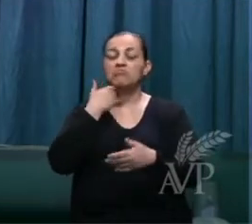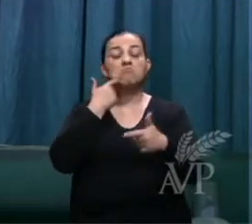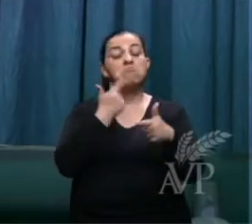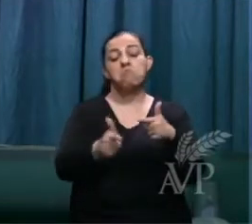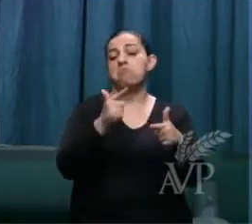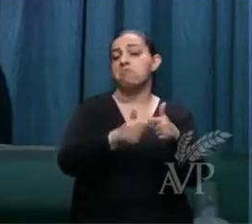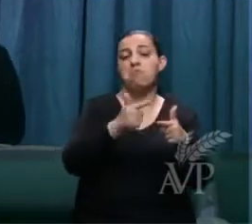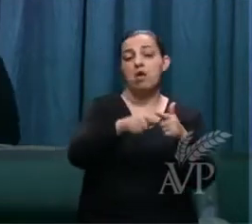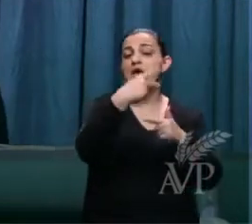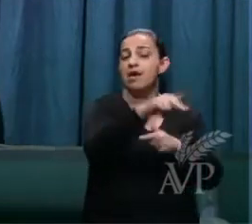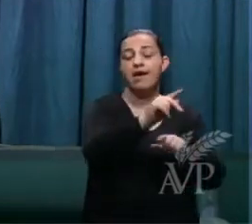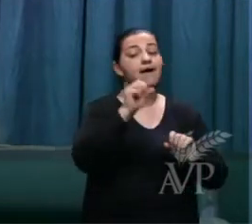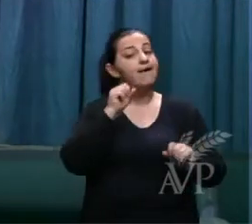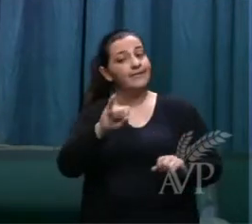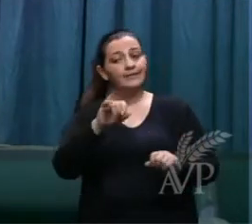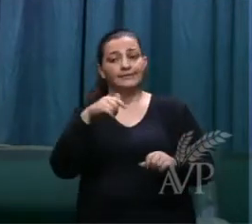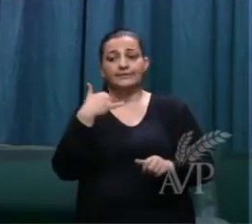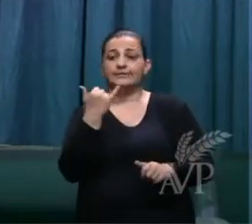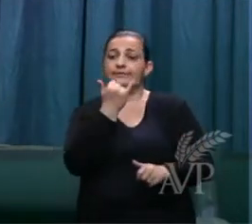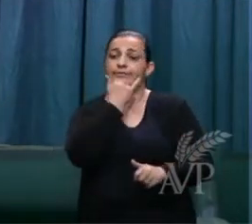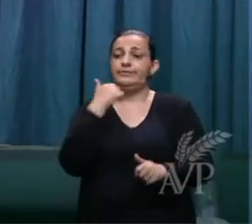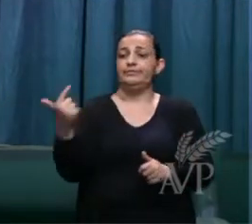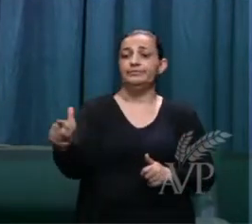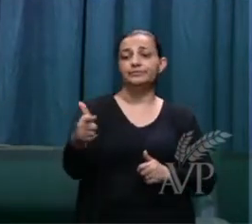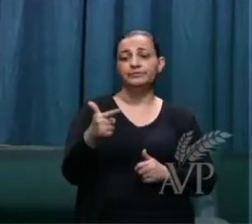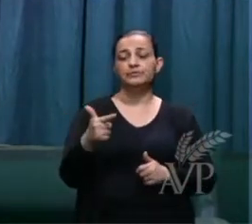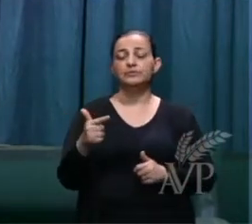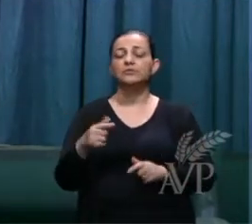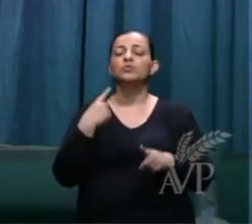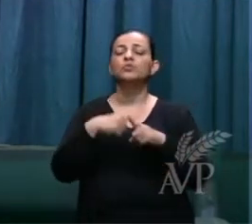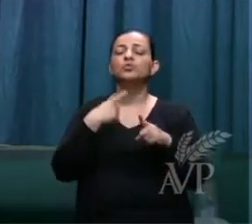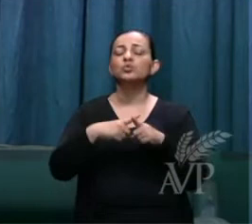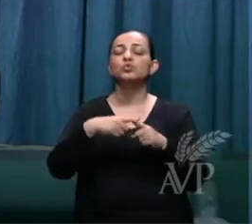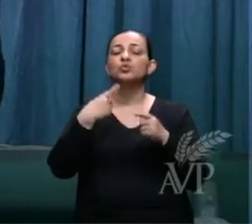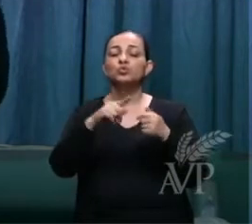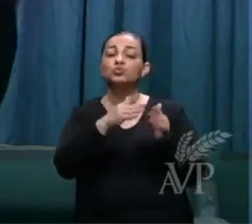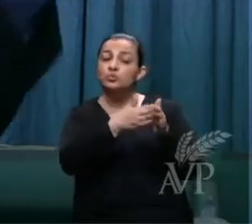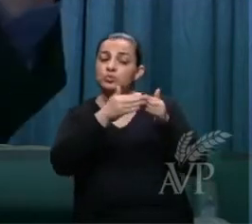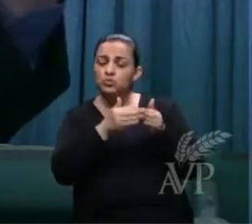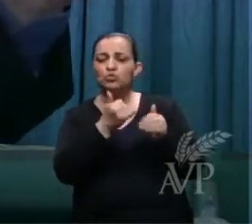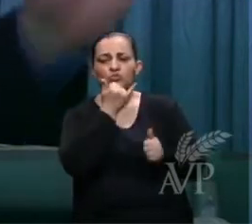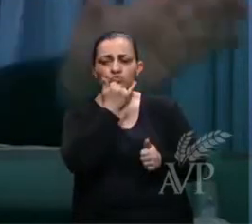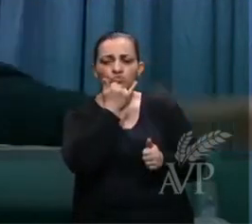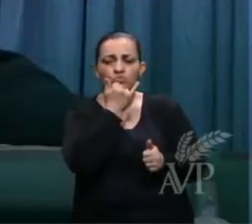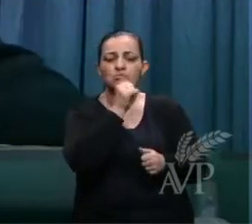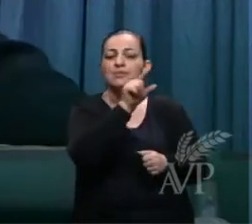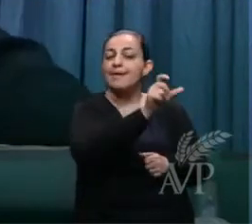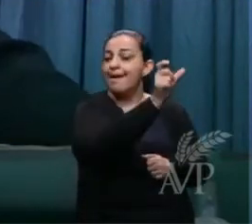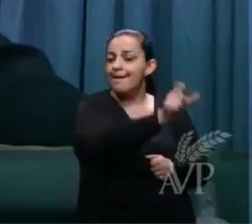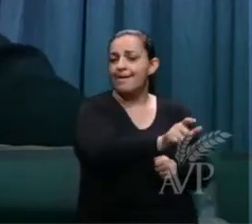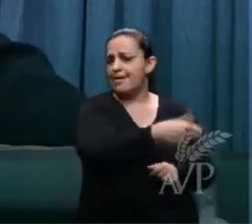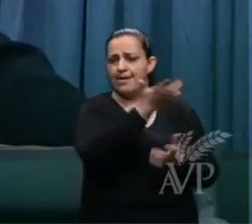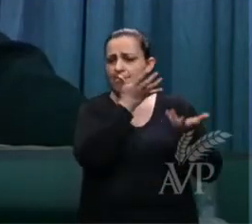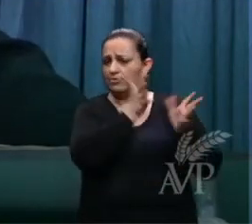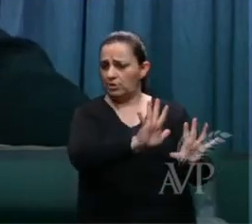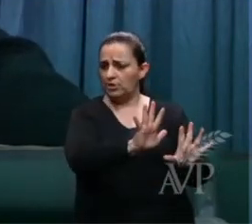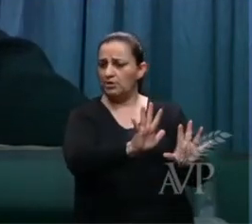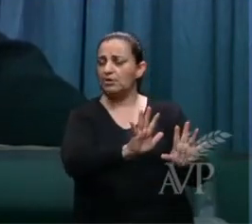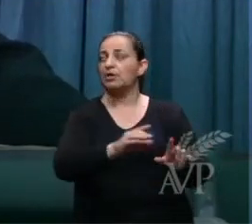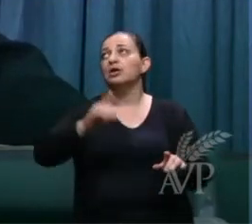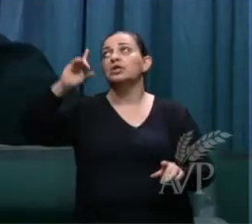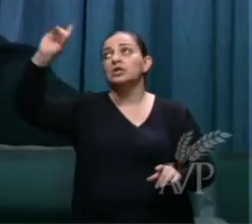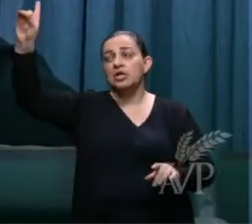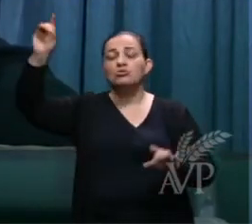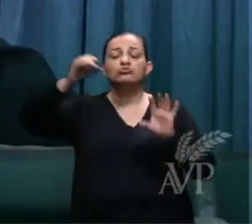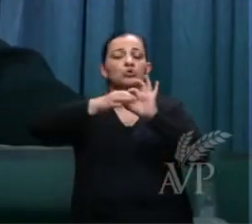é seu porque diante deus você que pediu você está livre você está livre